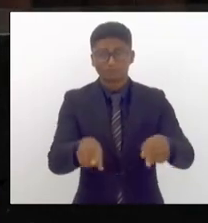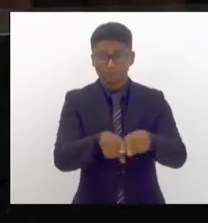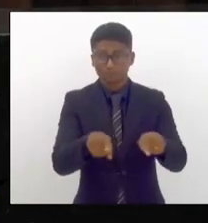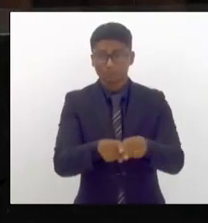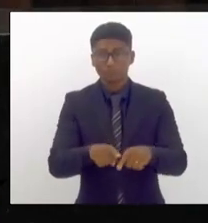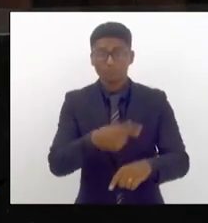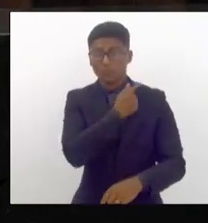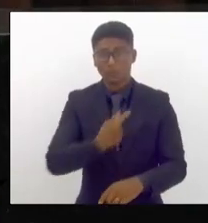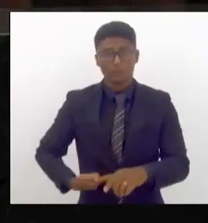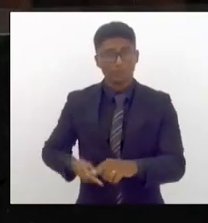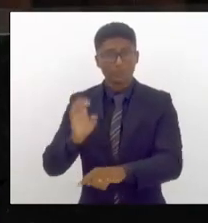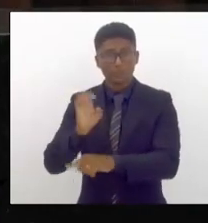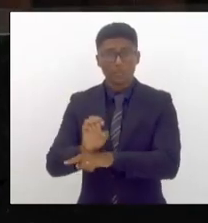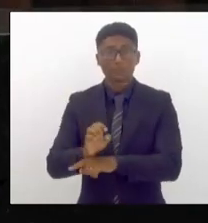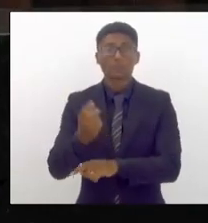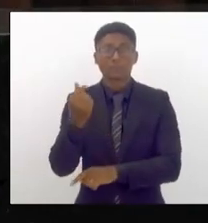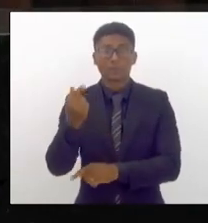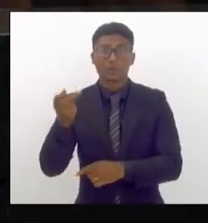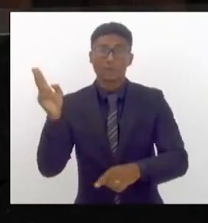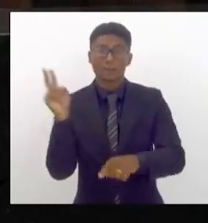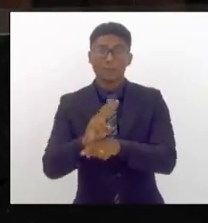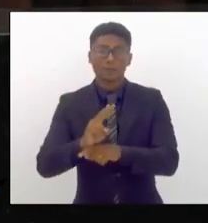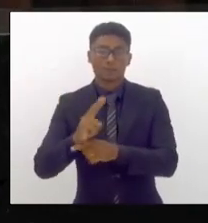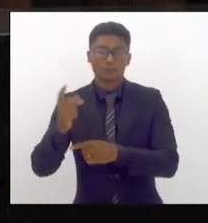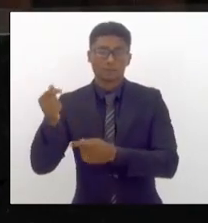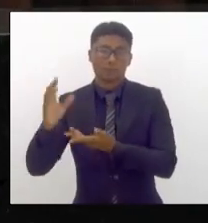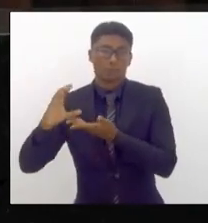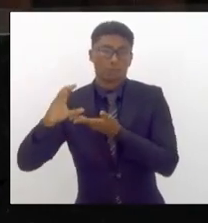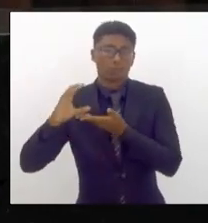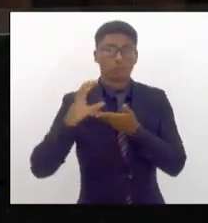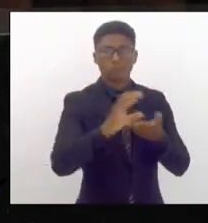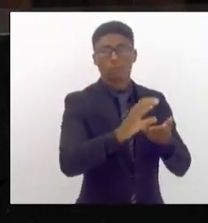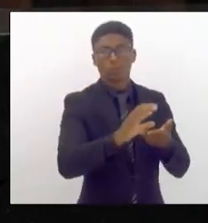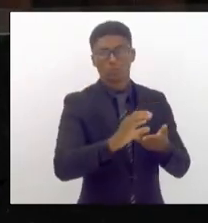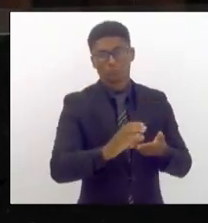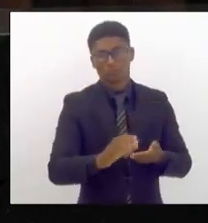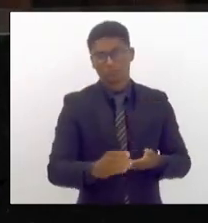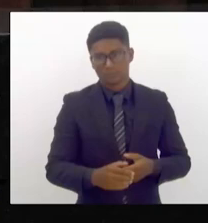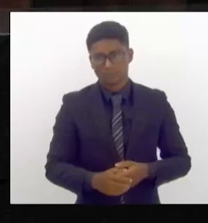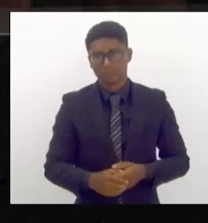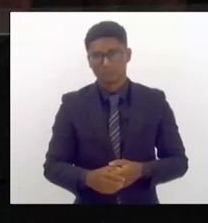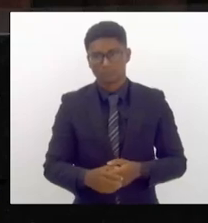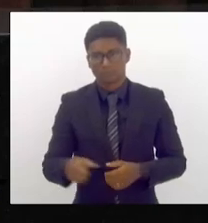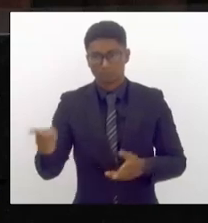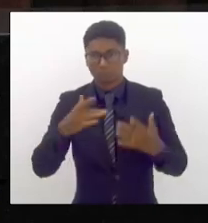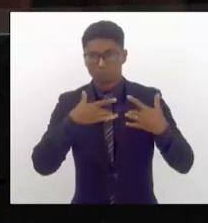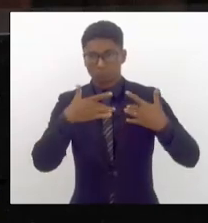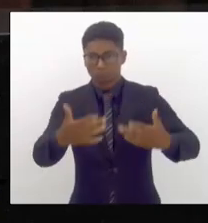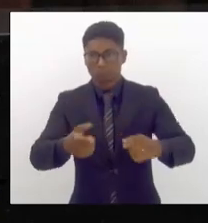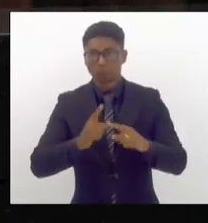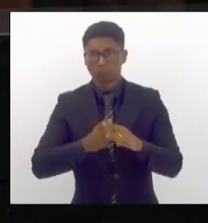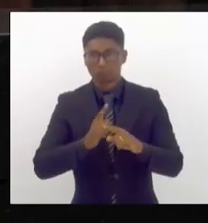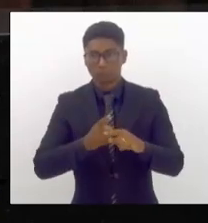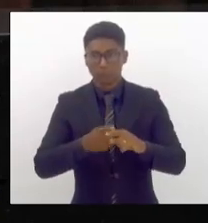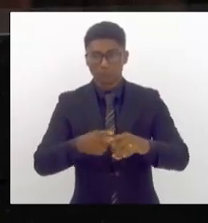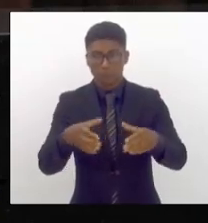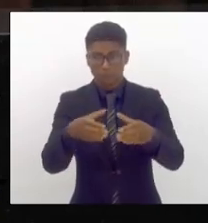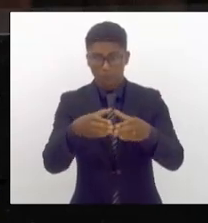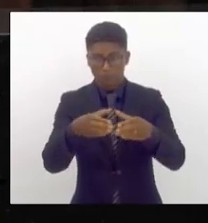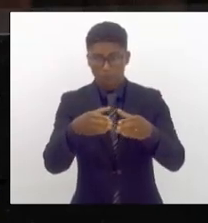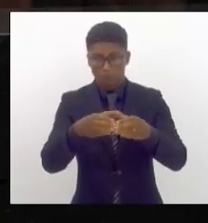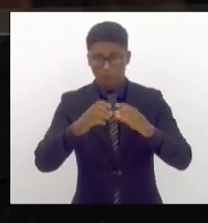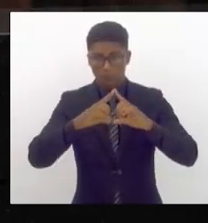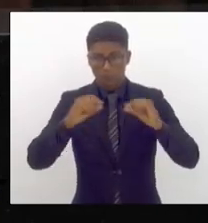emprestou dinheiro à supervia ou melhor doou foi uma doação espontânea porque o grupo japonês GUM